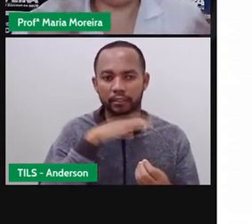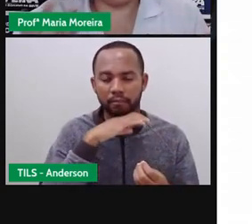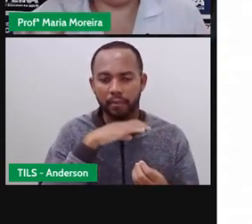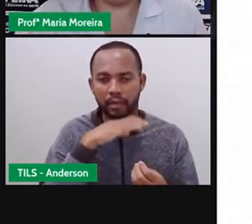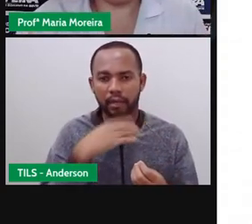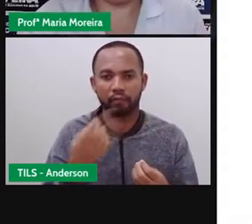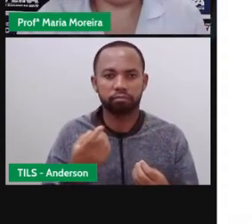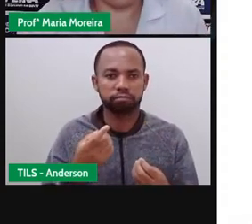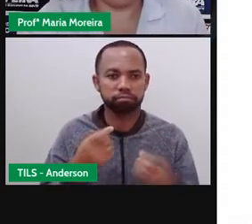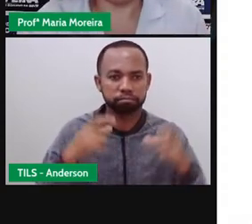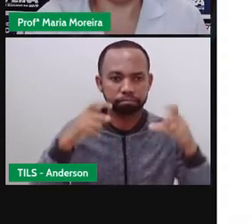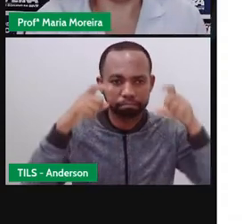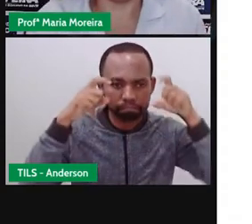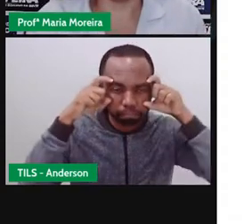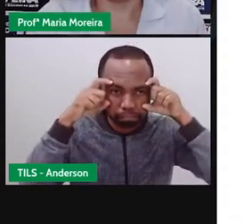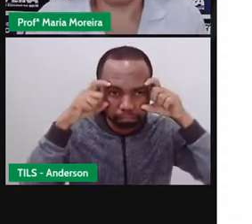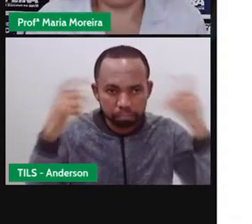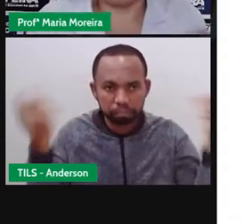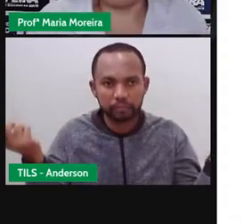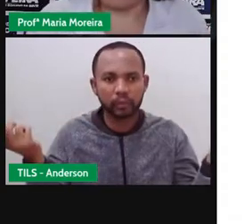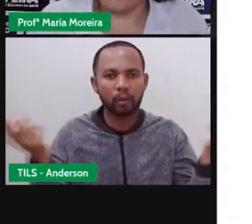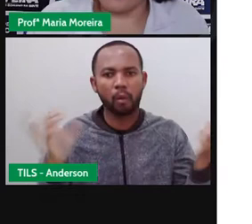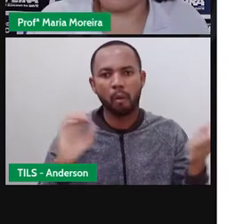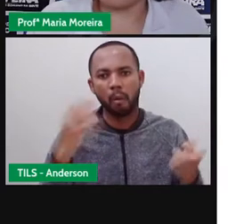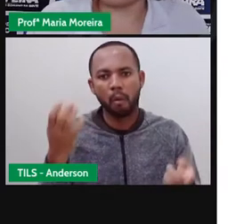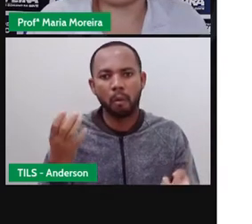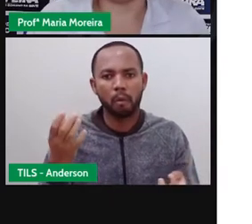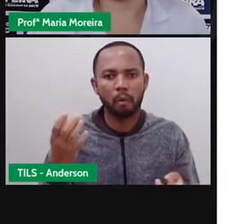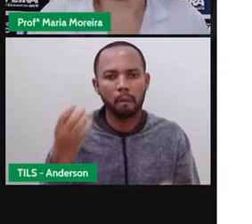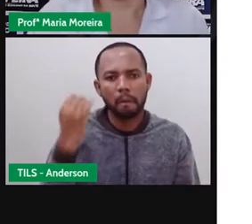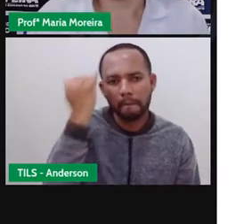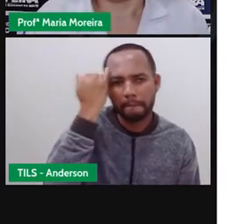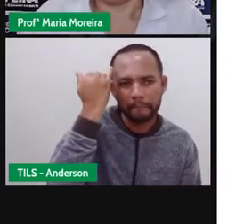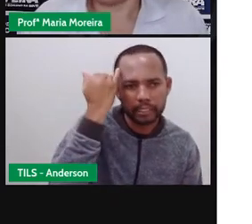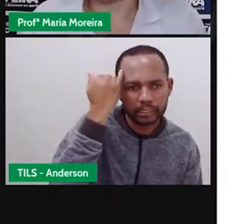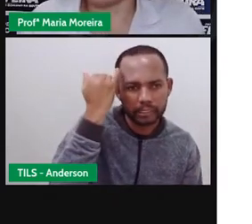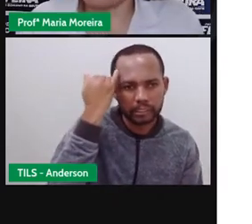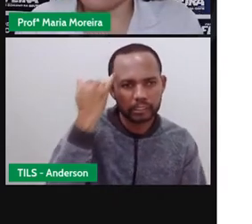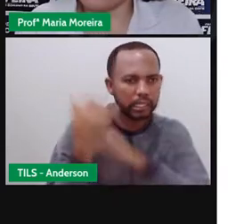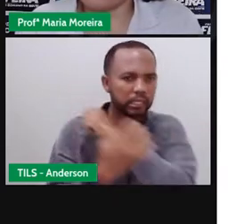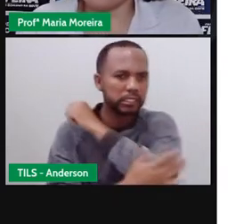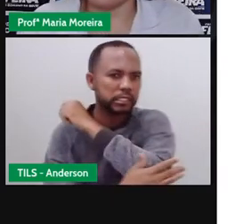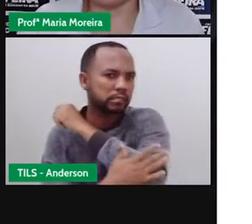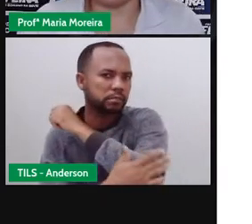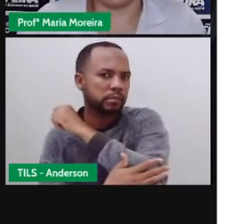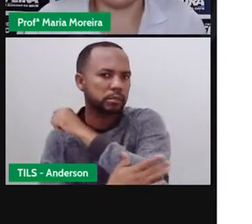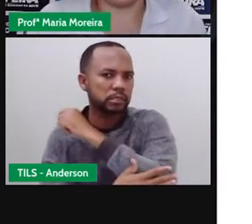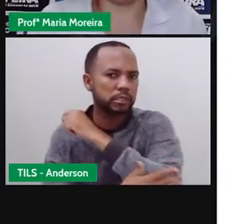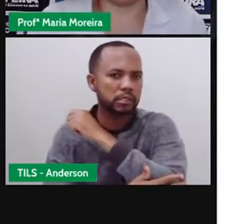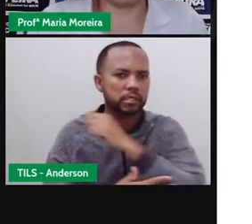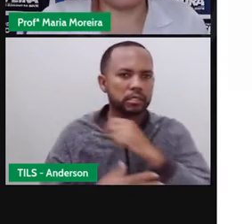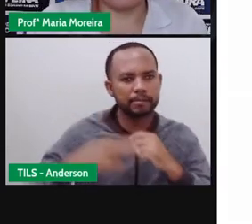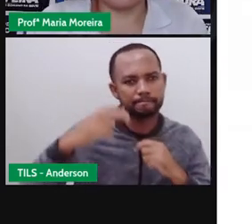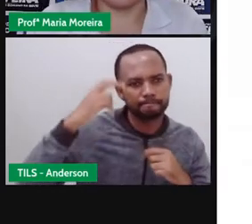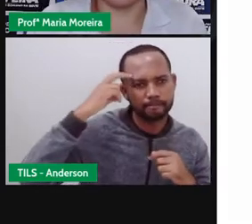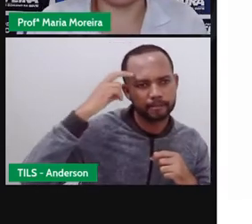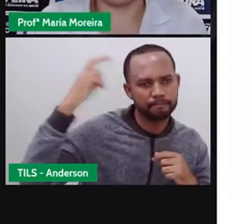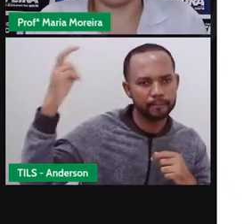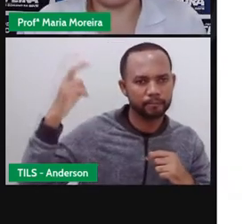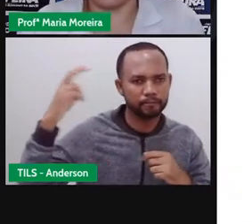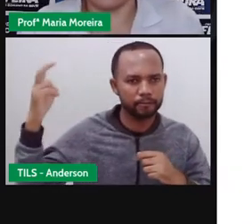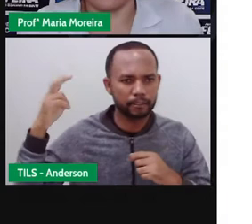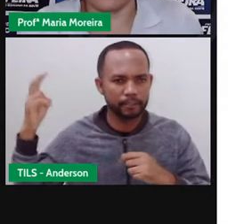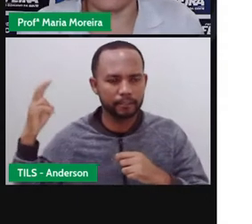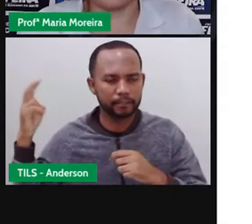a preguiça, a inveja, a sabedoria, a astúcia,